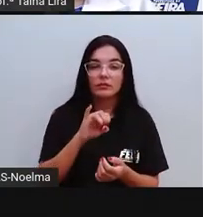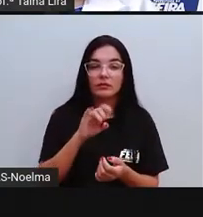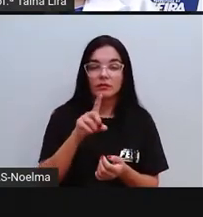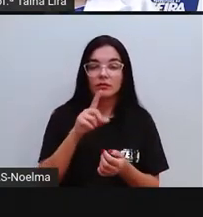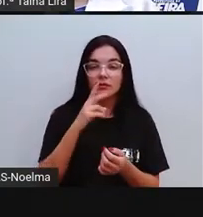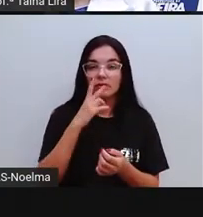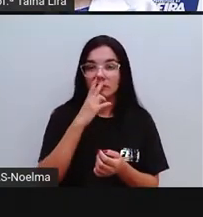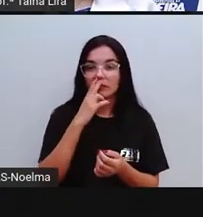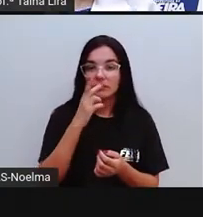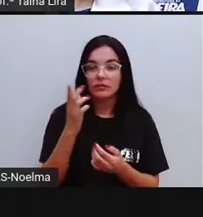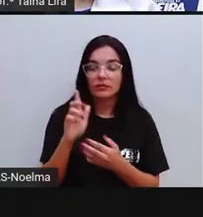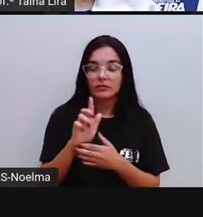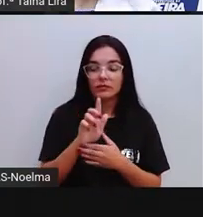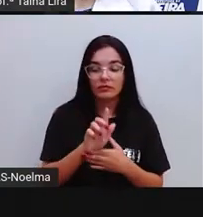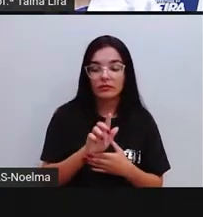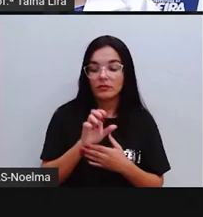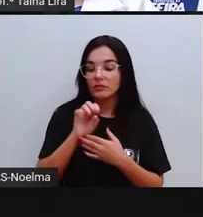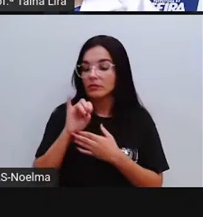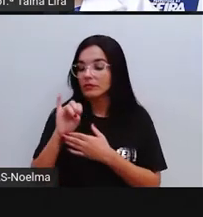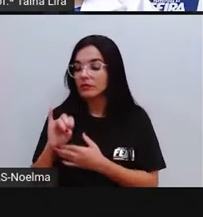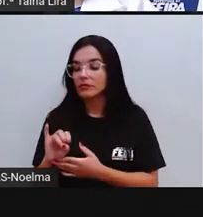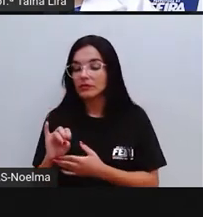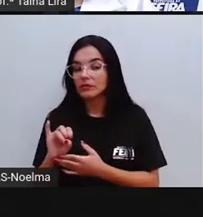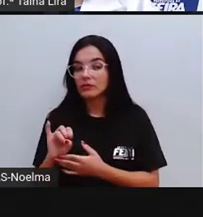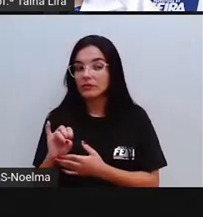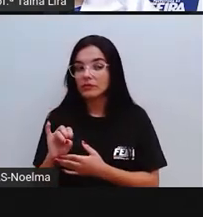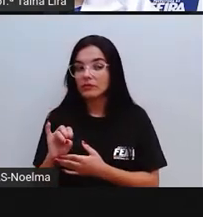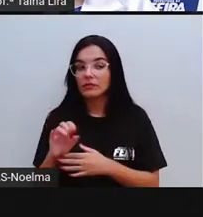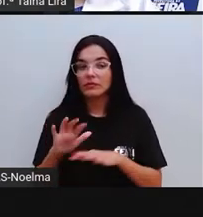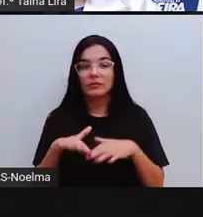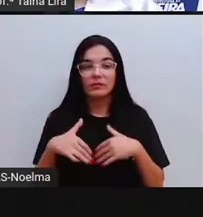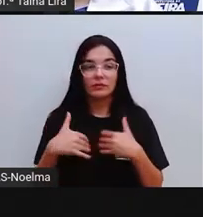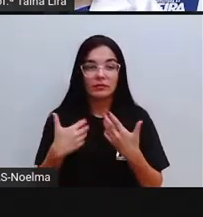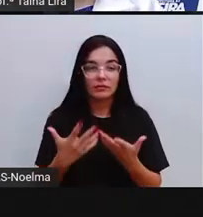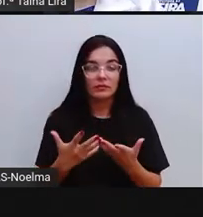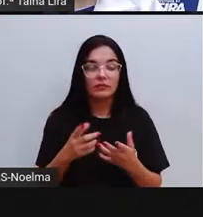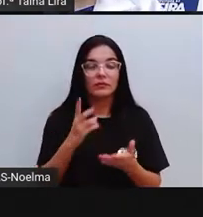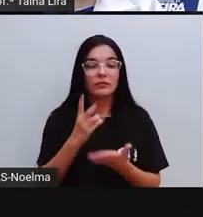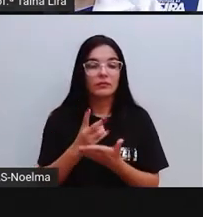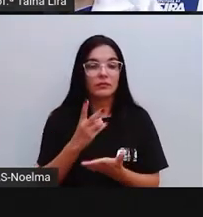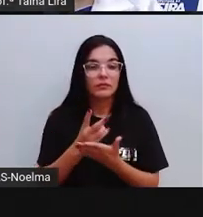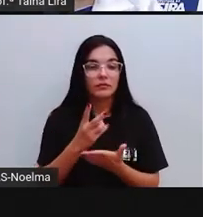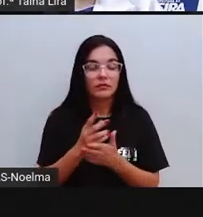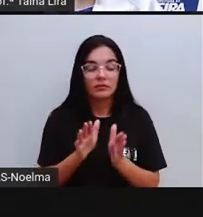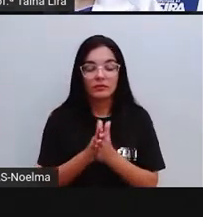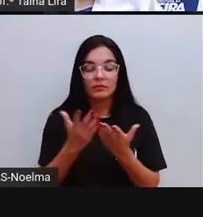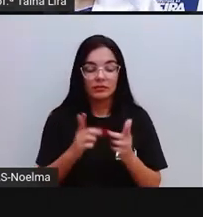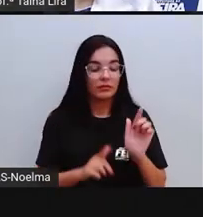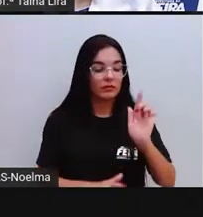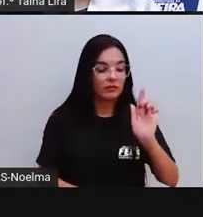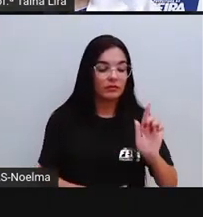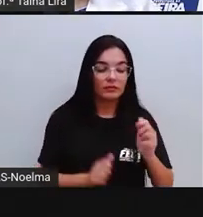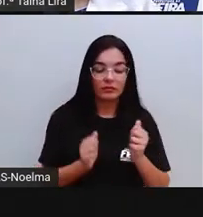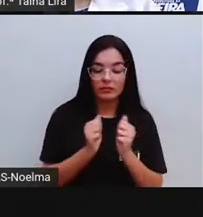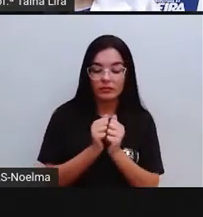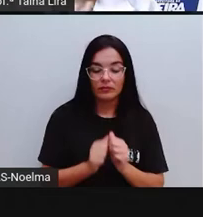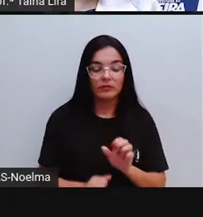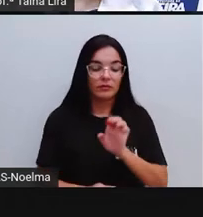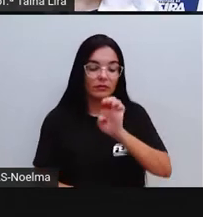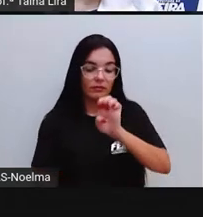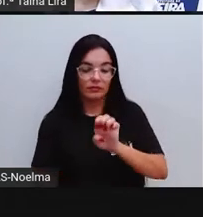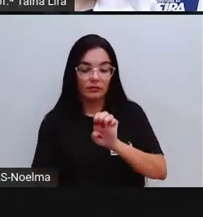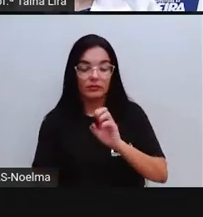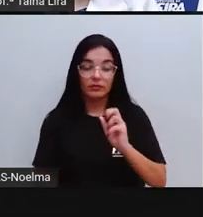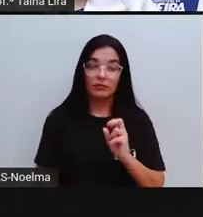Gigante. Eu tenho a letra GÉ e depois eu tenho a vogal I. Então, quando a letra GÉ estiver junto aí com as